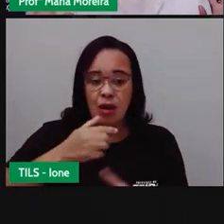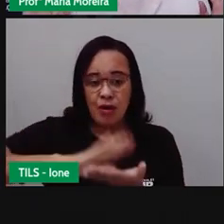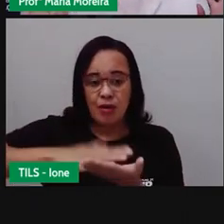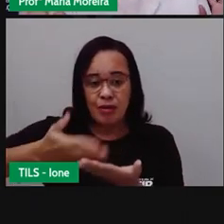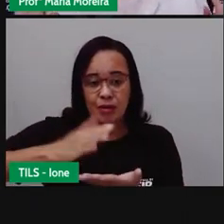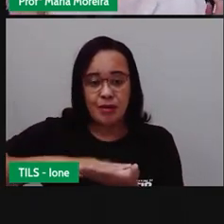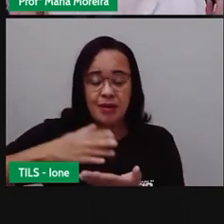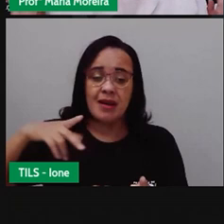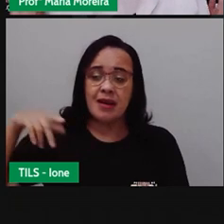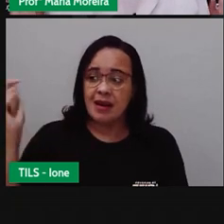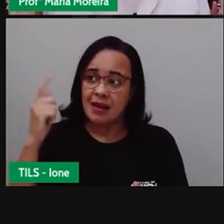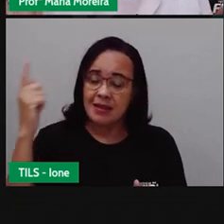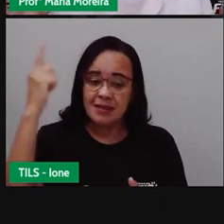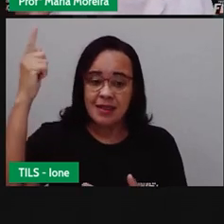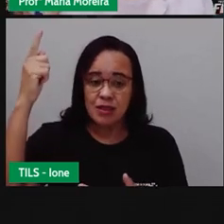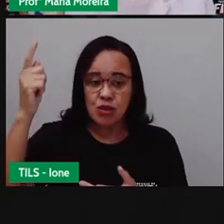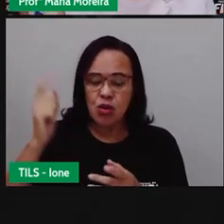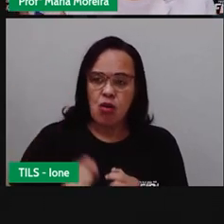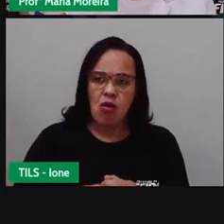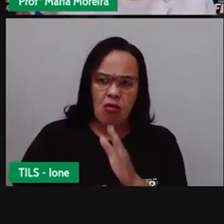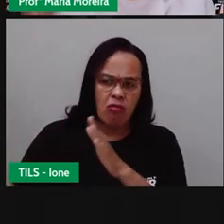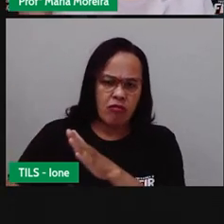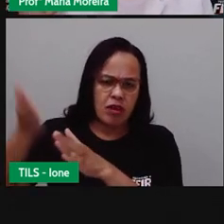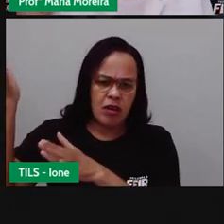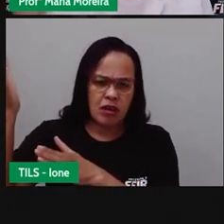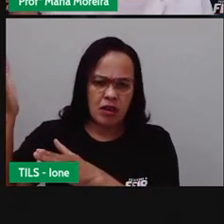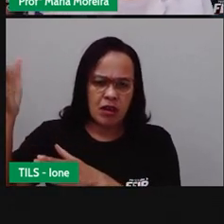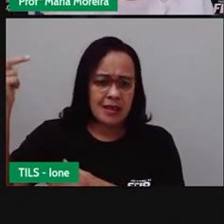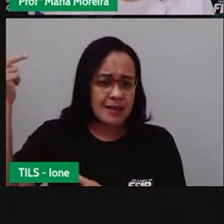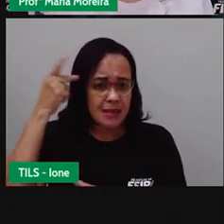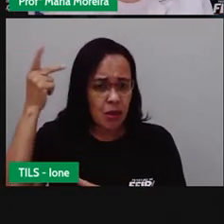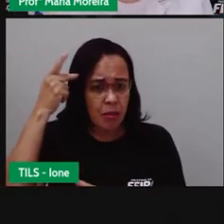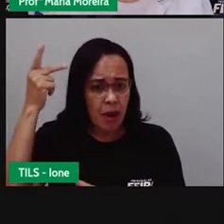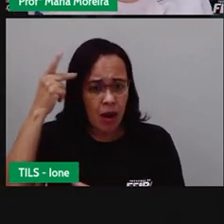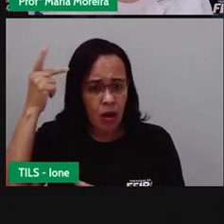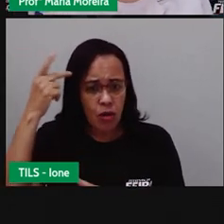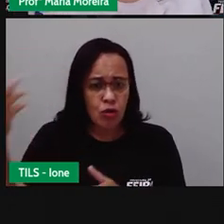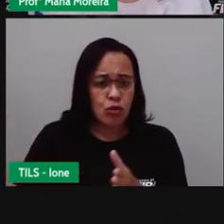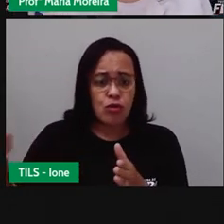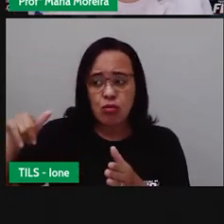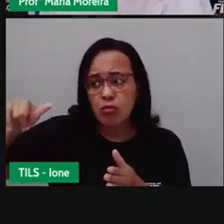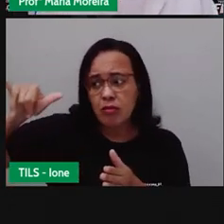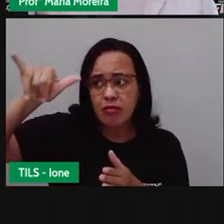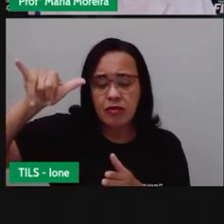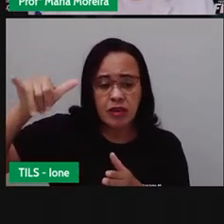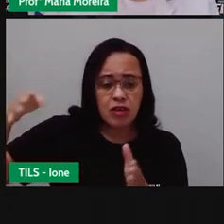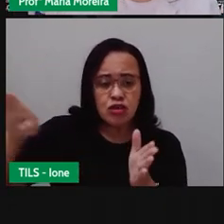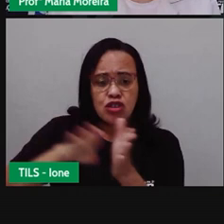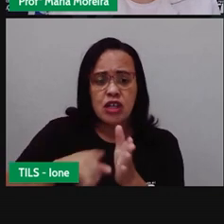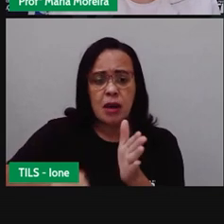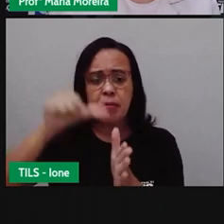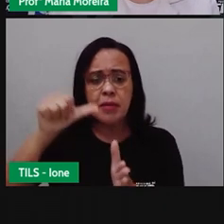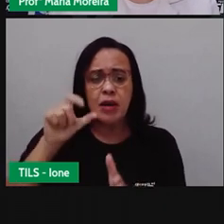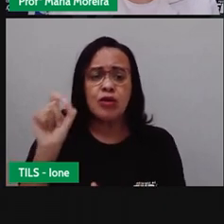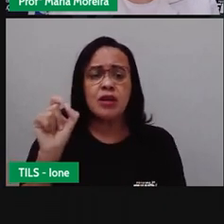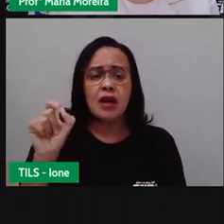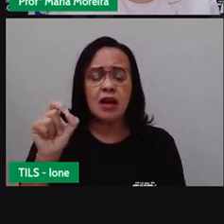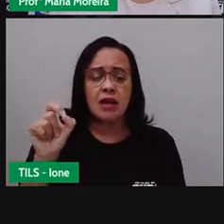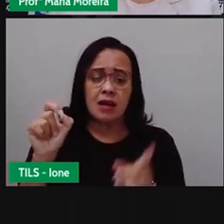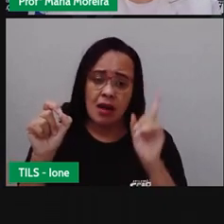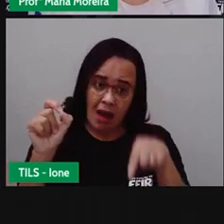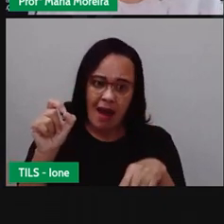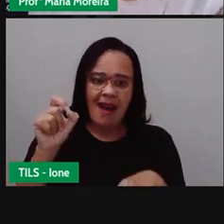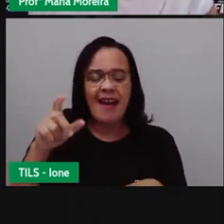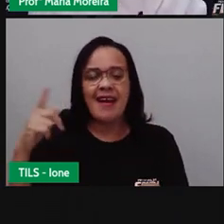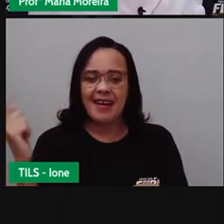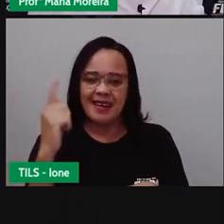para São Paulo, né? Quem vai chegar primeiro se eu for de carro e ele que gosta aí de passear muito. Anderson vai chegar primeiro,